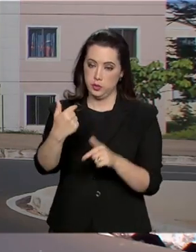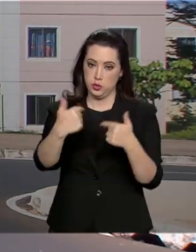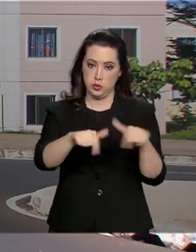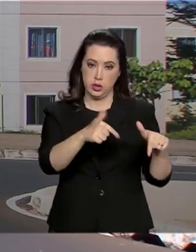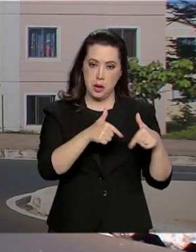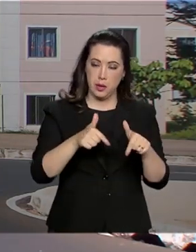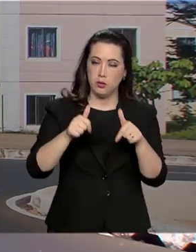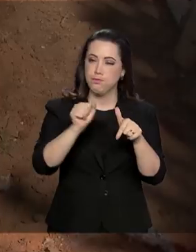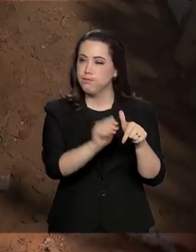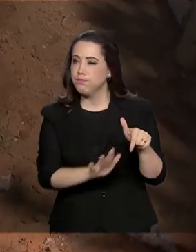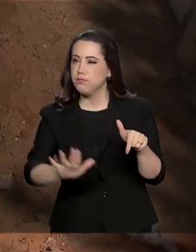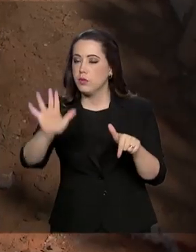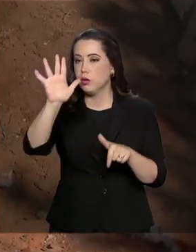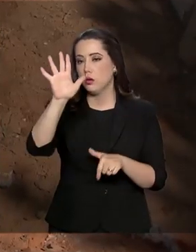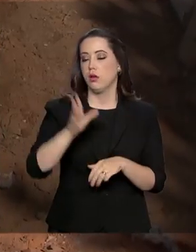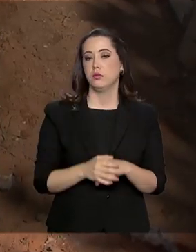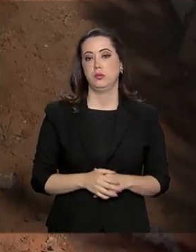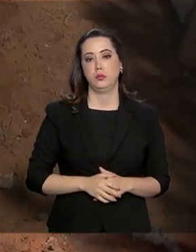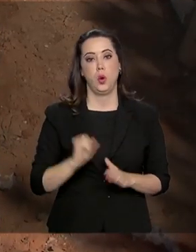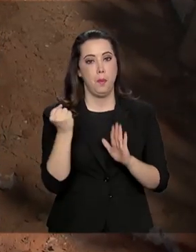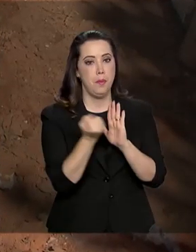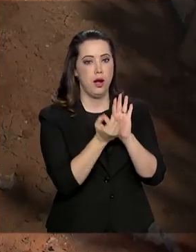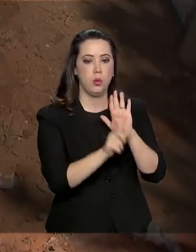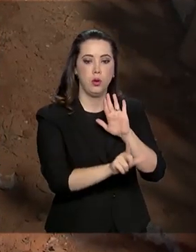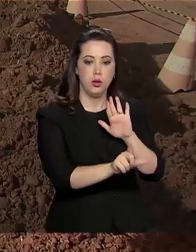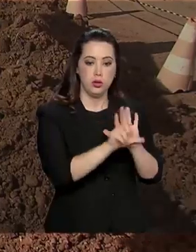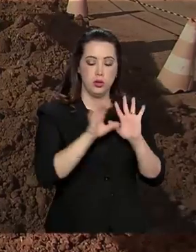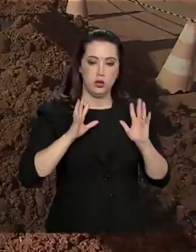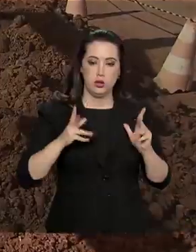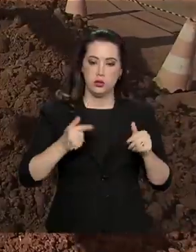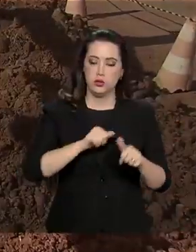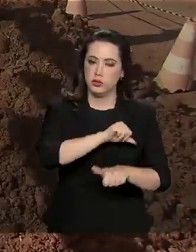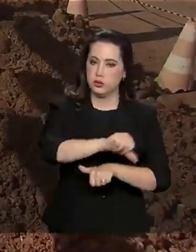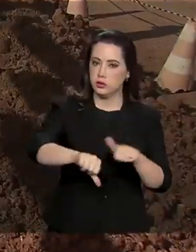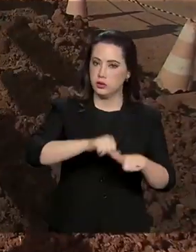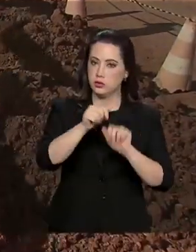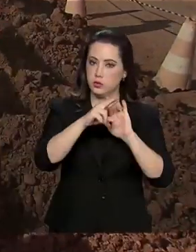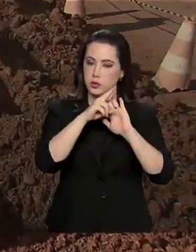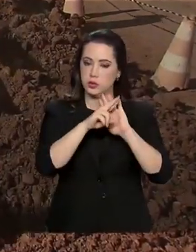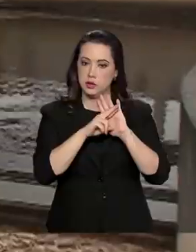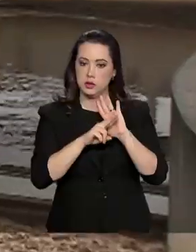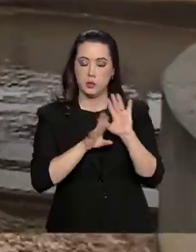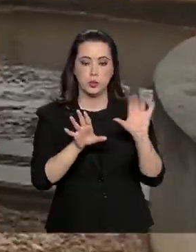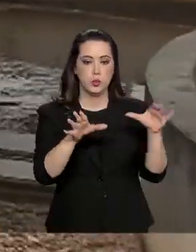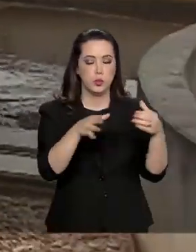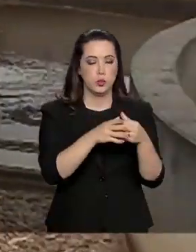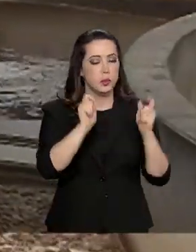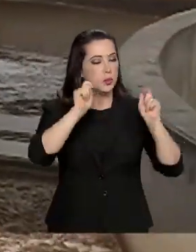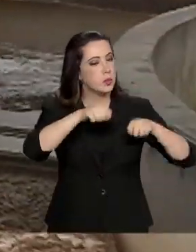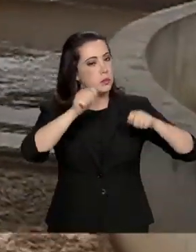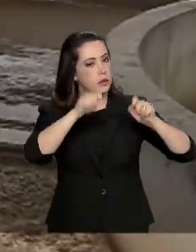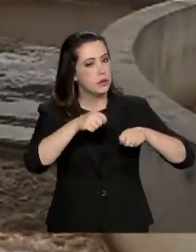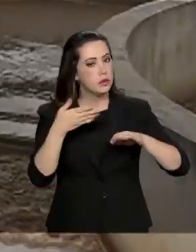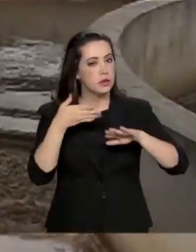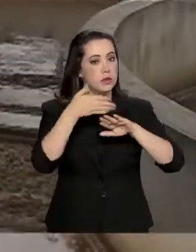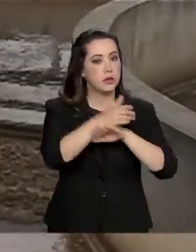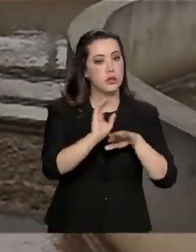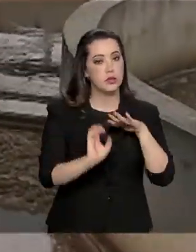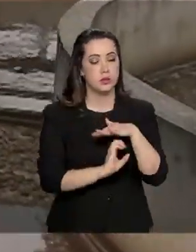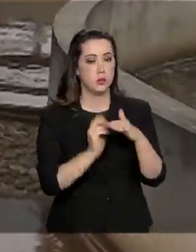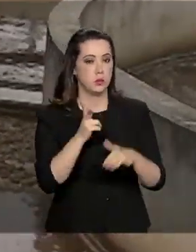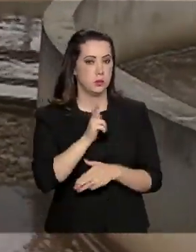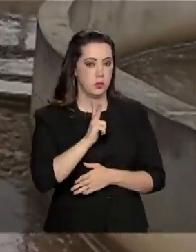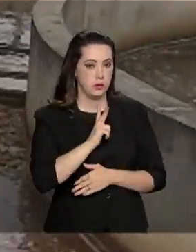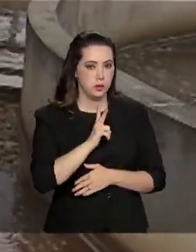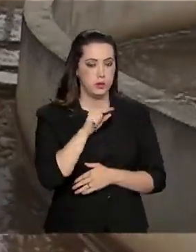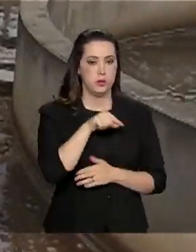em todo o país. O marco legal do saneamento, que renova as regras do setor e possibilita a entrada da iniciativa